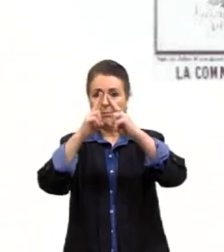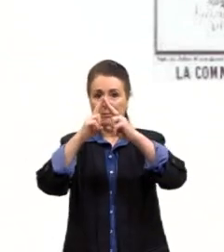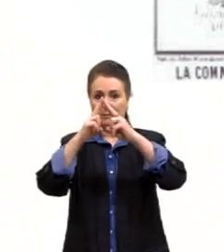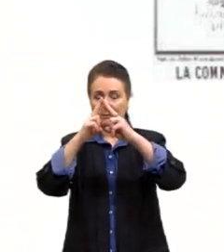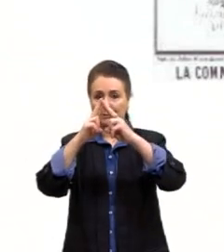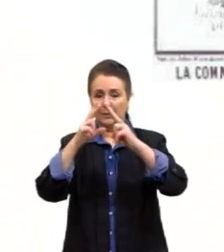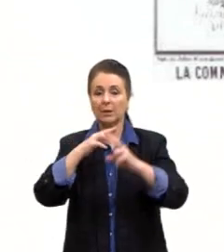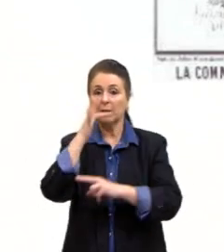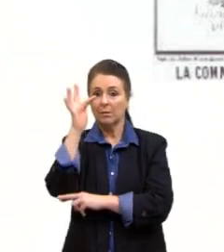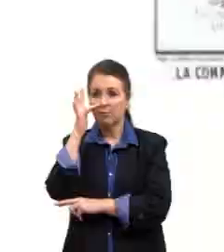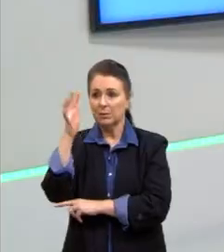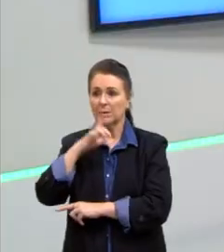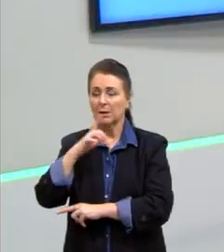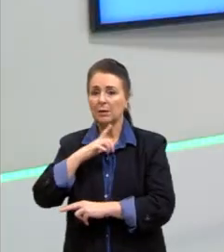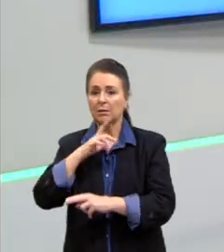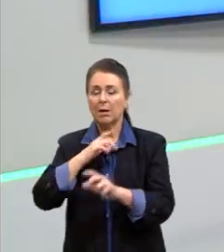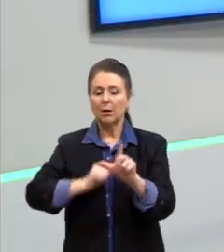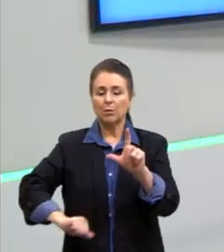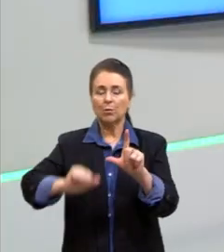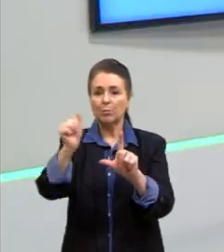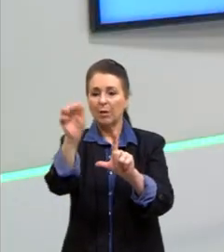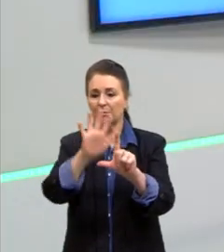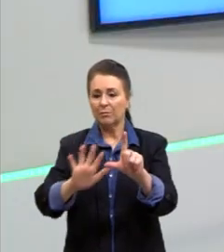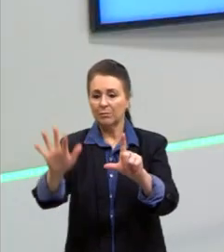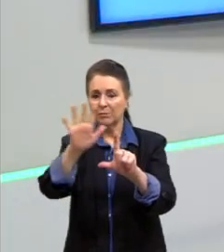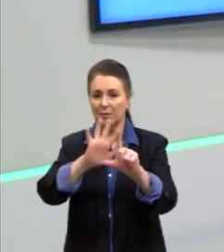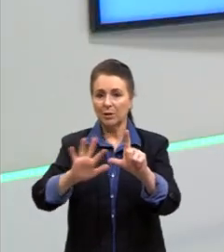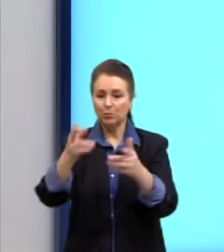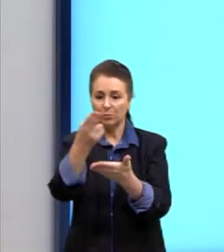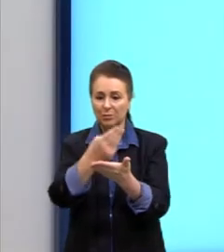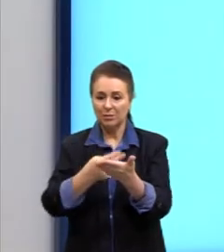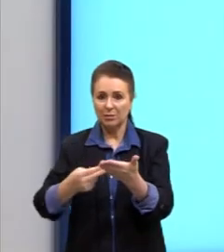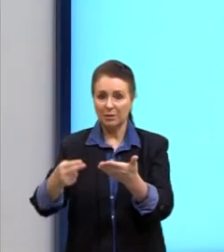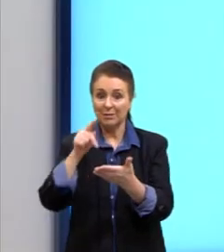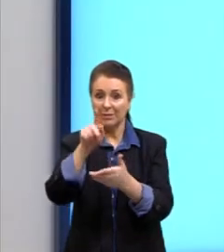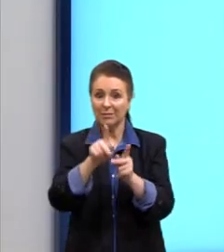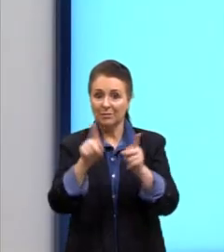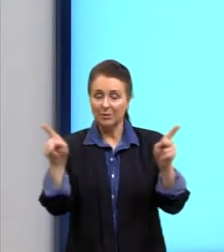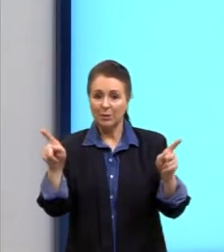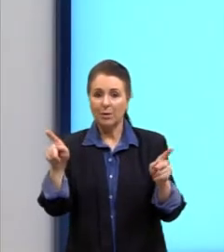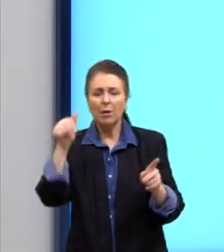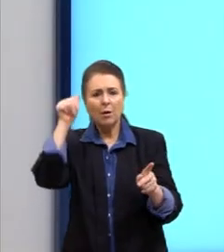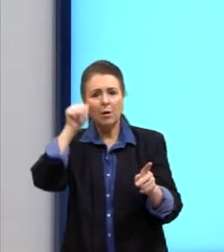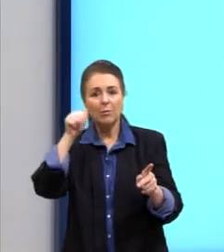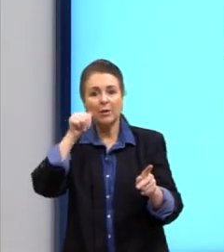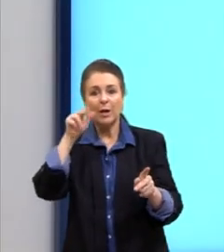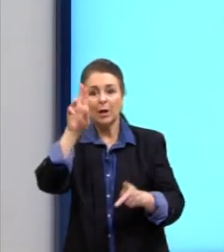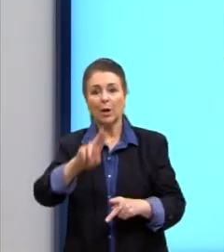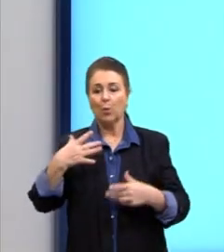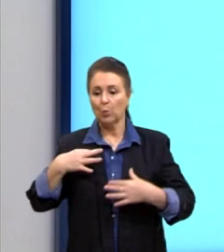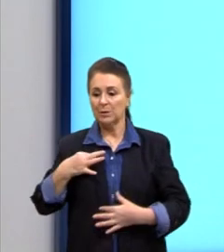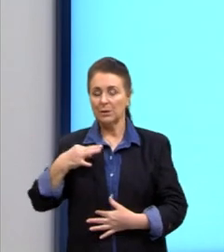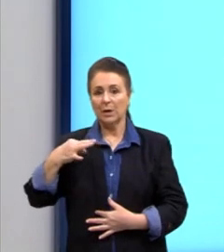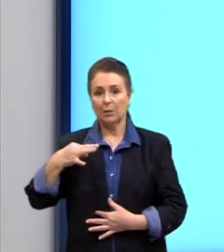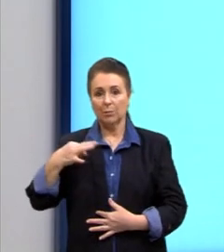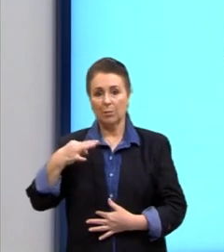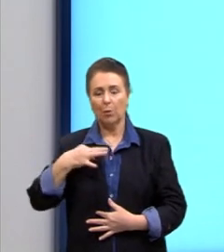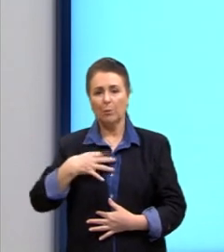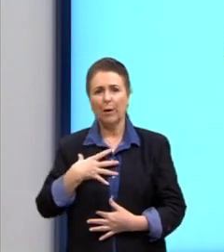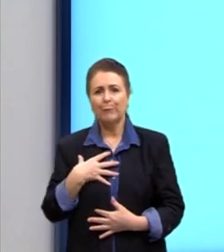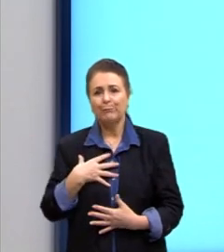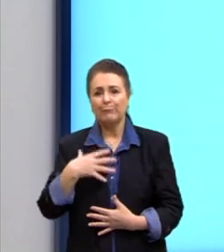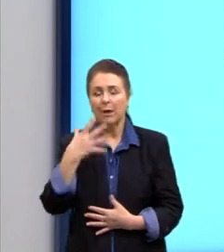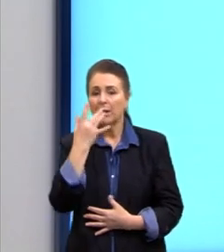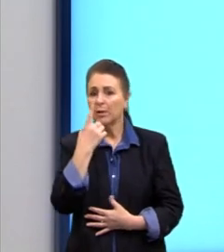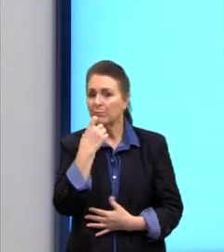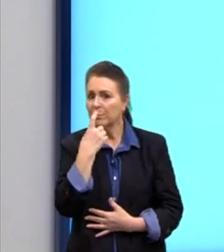tem uma espécie de uma charge, uma caricatura da época, em que uma mulher vestida de vermelho representaria a Comuna. E ela